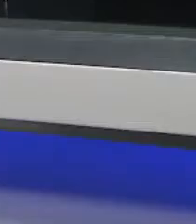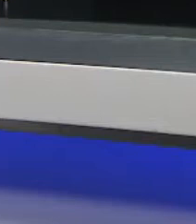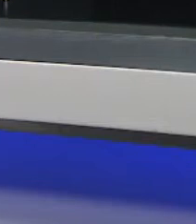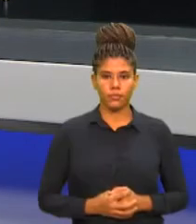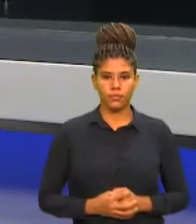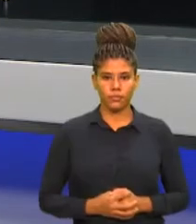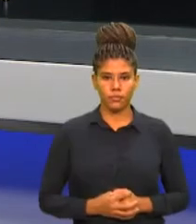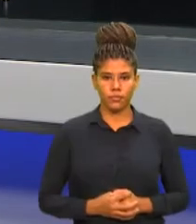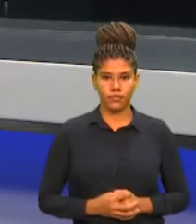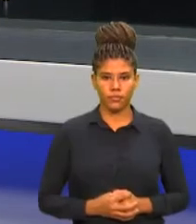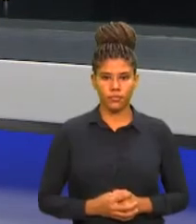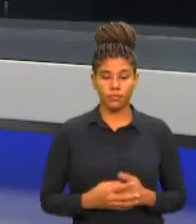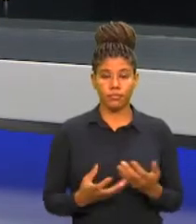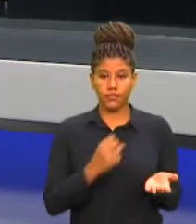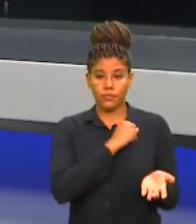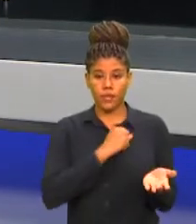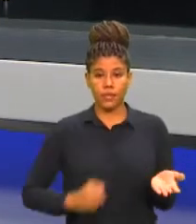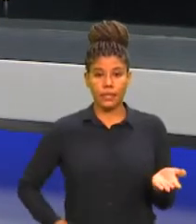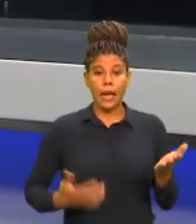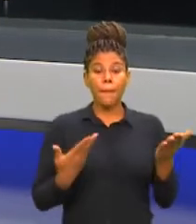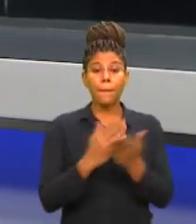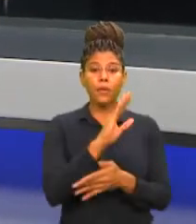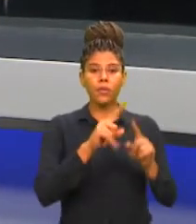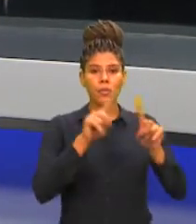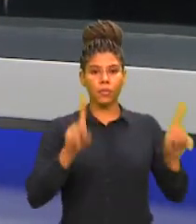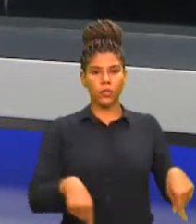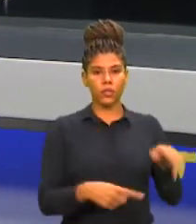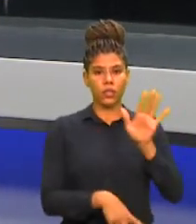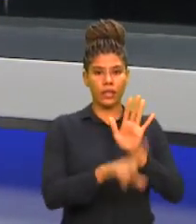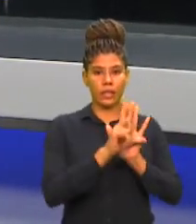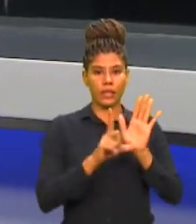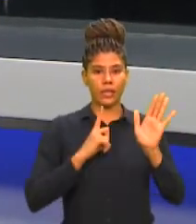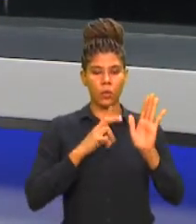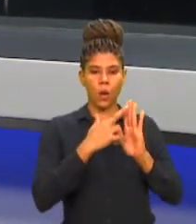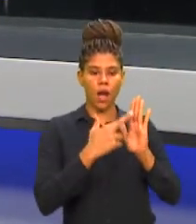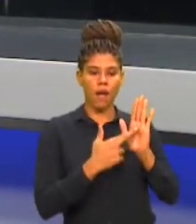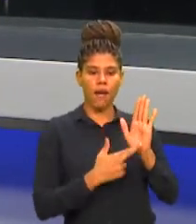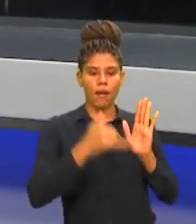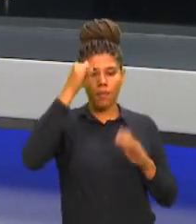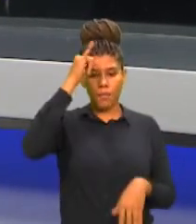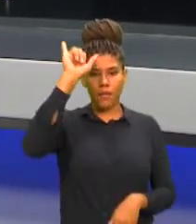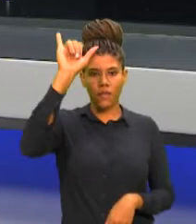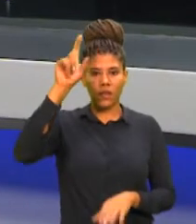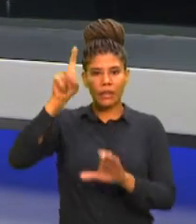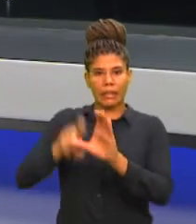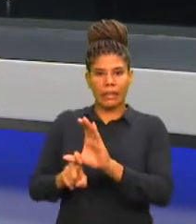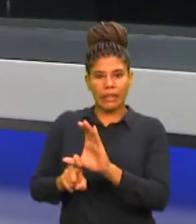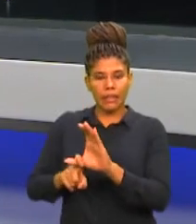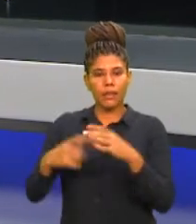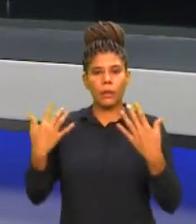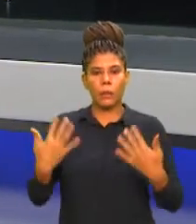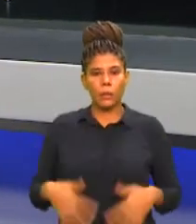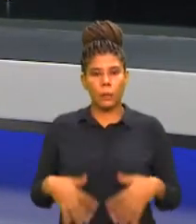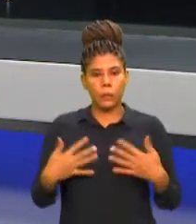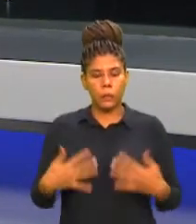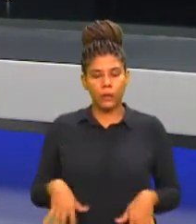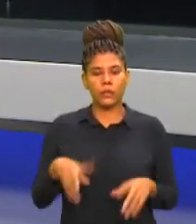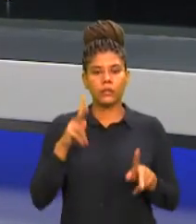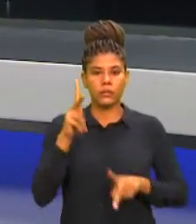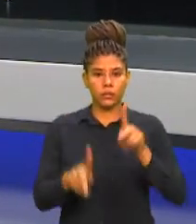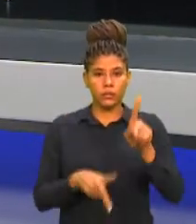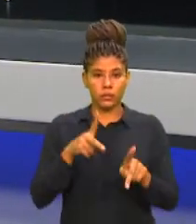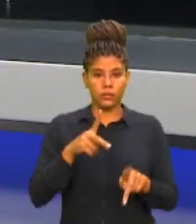O Senado aprovou um projeto de lei com regras de prevenção ao superendividamento da população. O PL foi